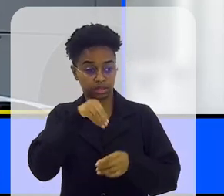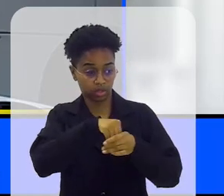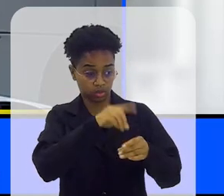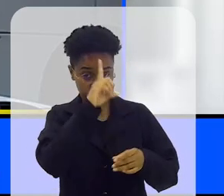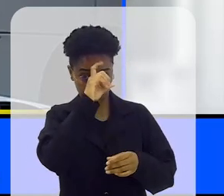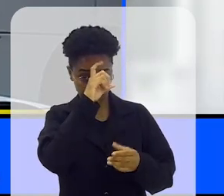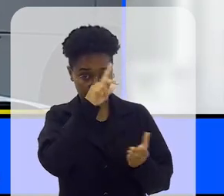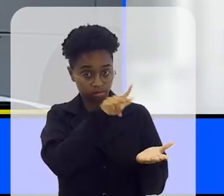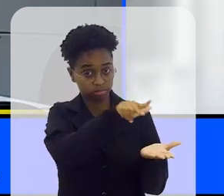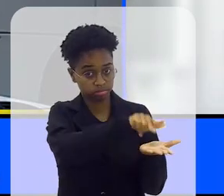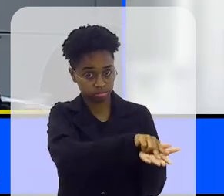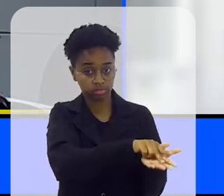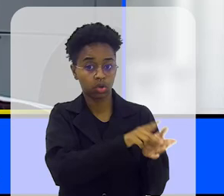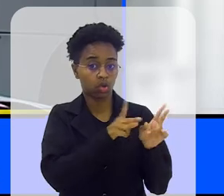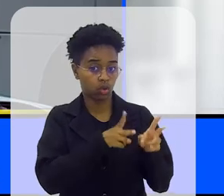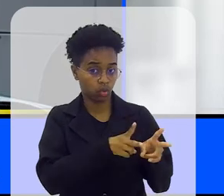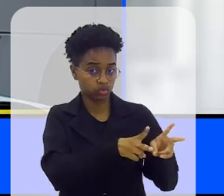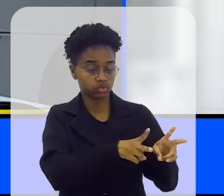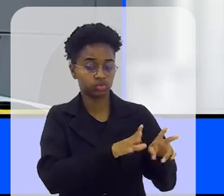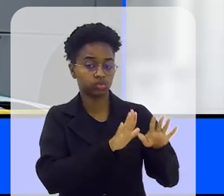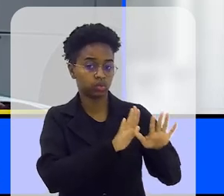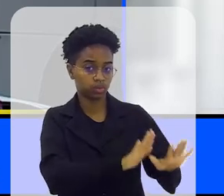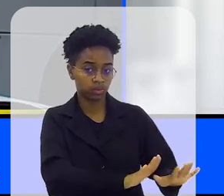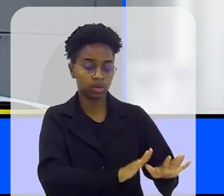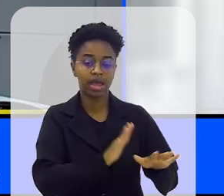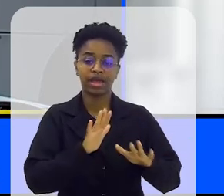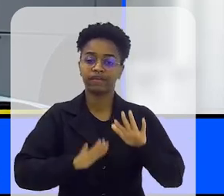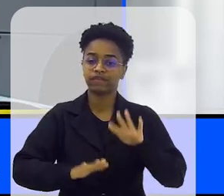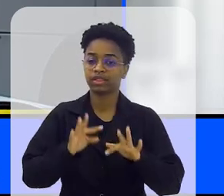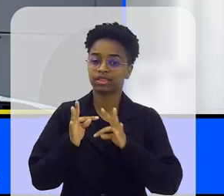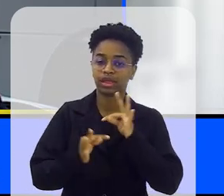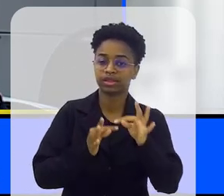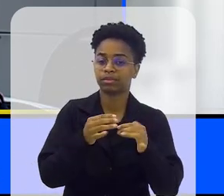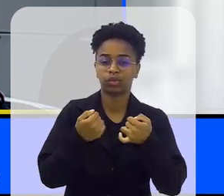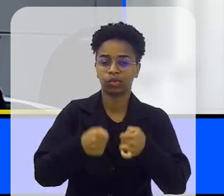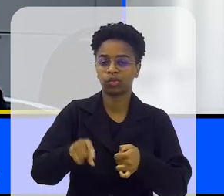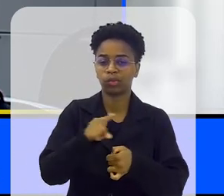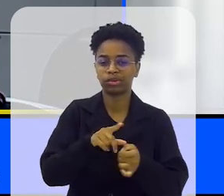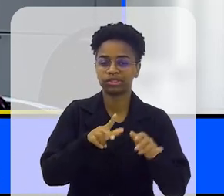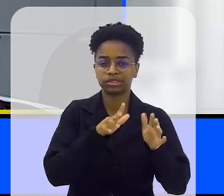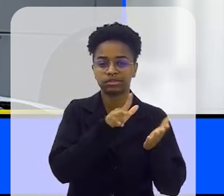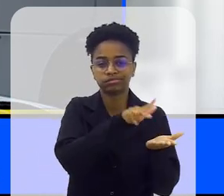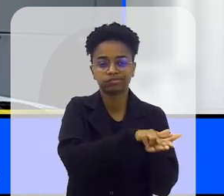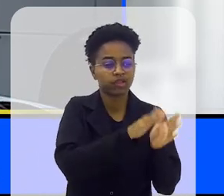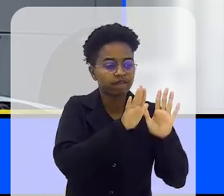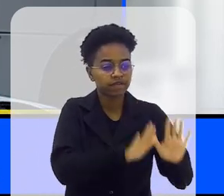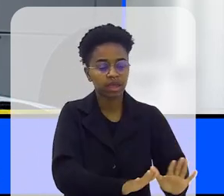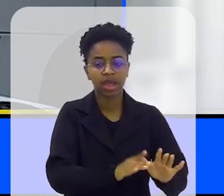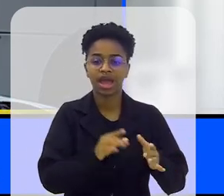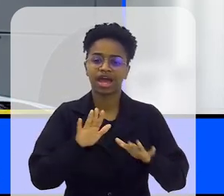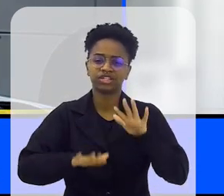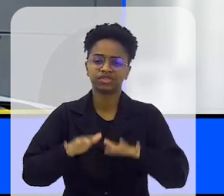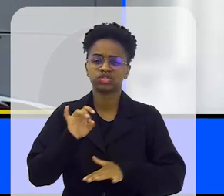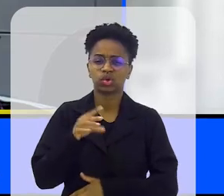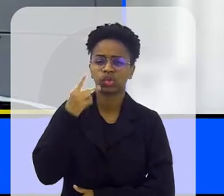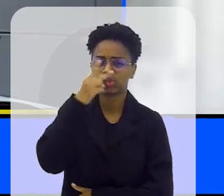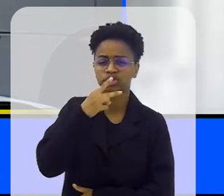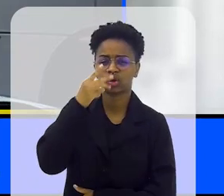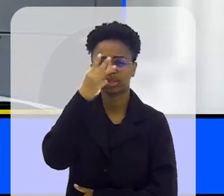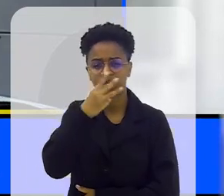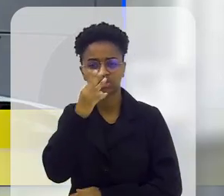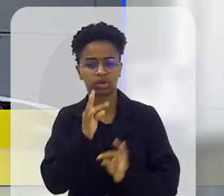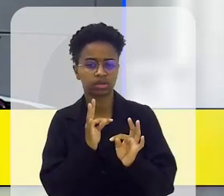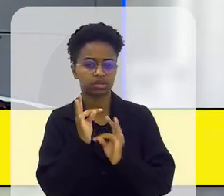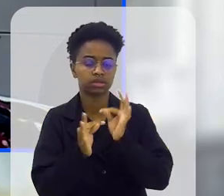leitos para outras crianças que realmente precisam de internação, às vezes o tratamento não precisa ficar internado, é só ir lá fazer uma química de duas,